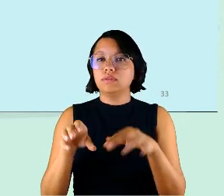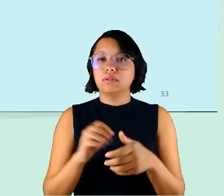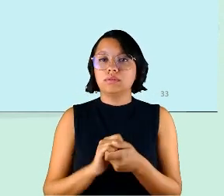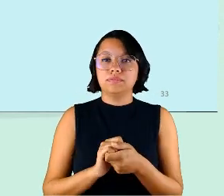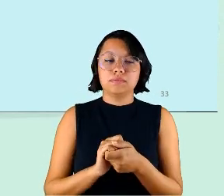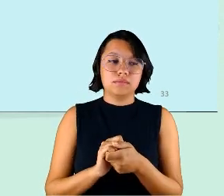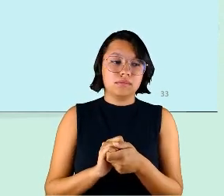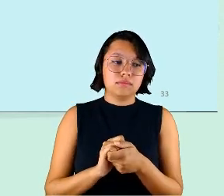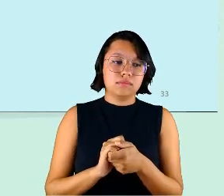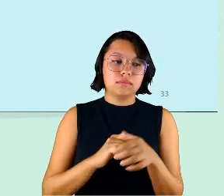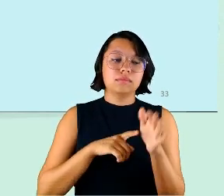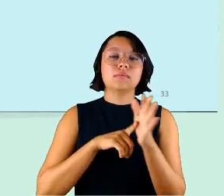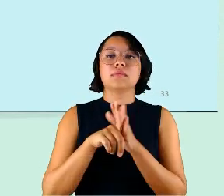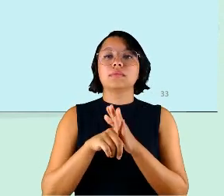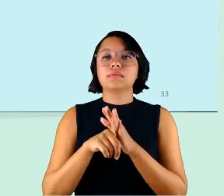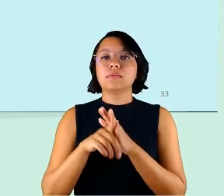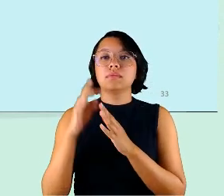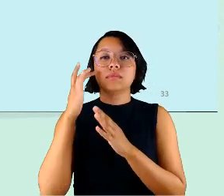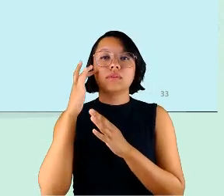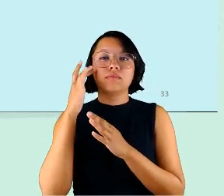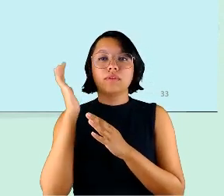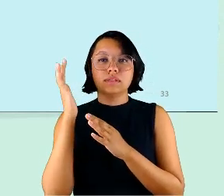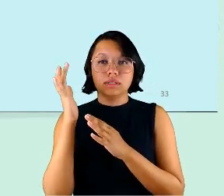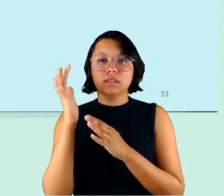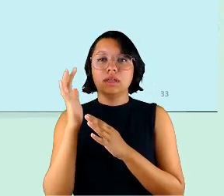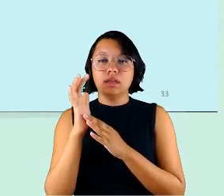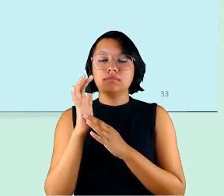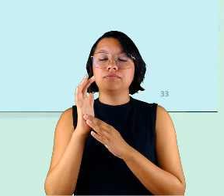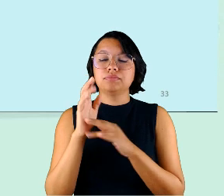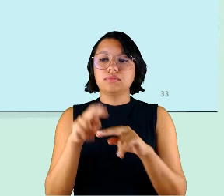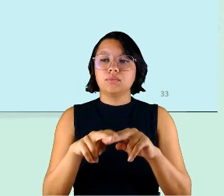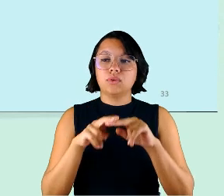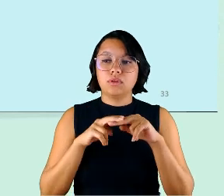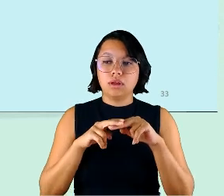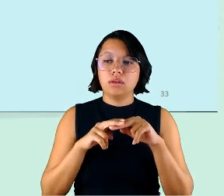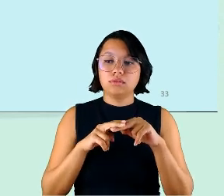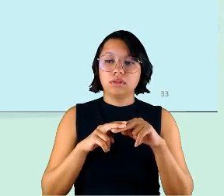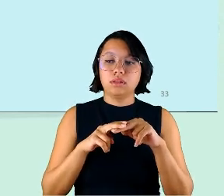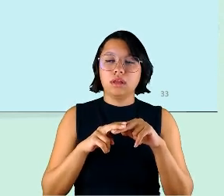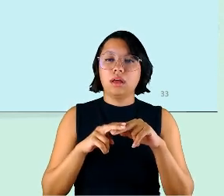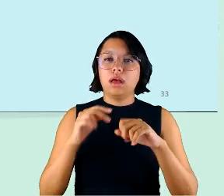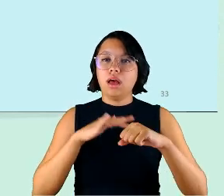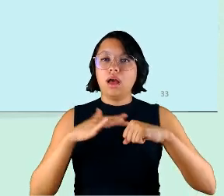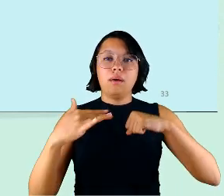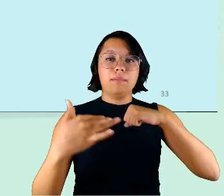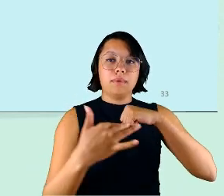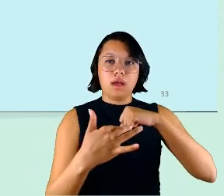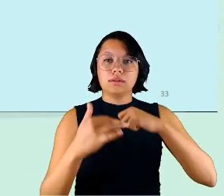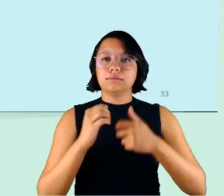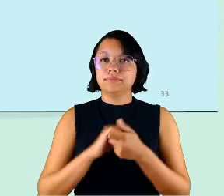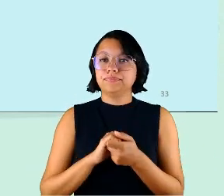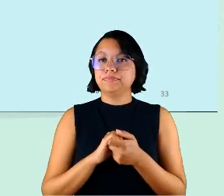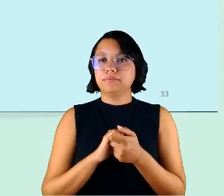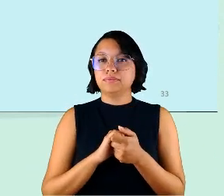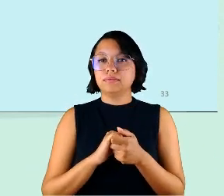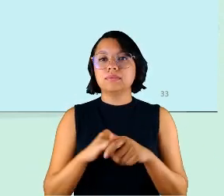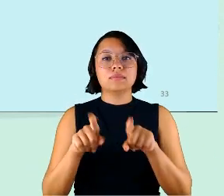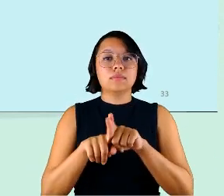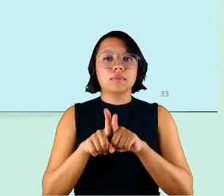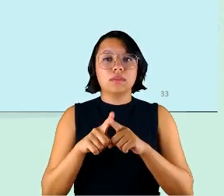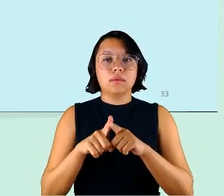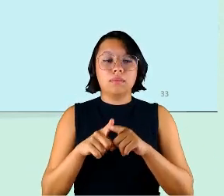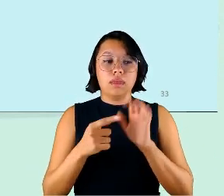a questão de flexibilizar as metas em razão das circunstâncias do enfrentamento da coronavírus também